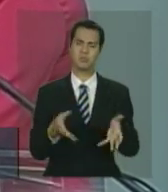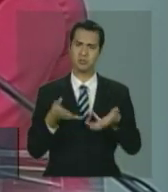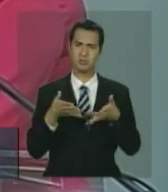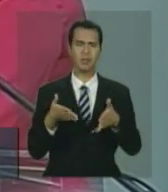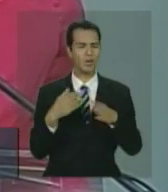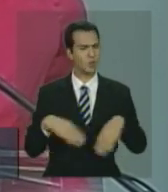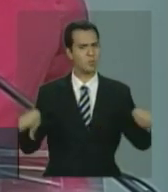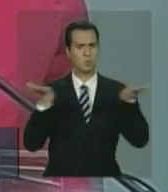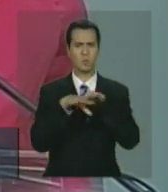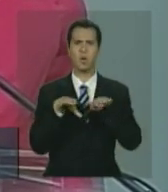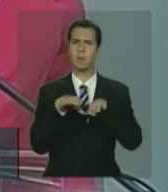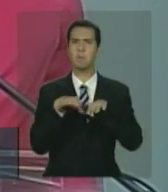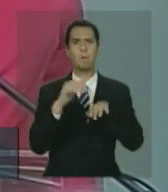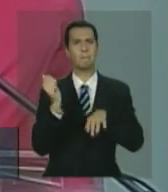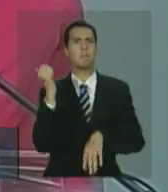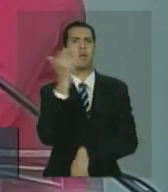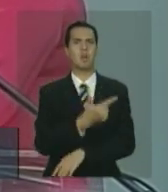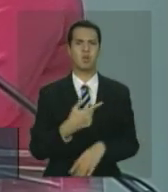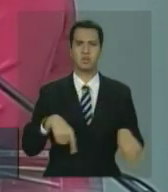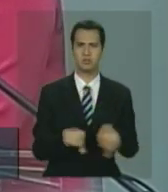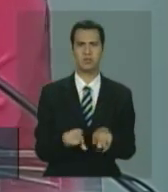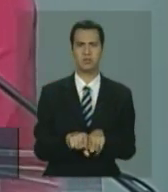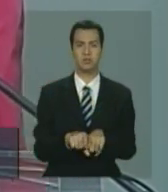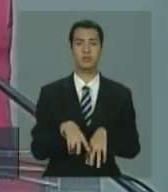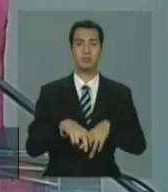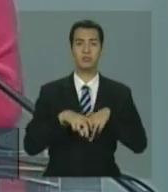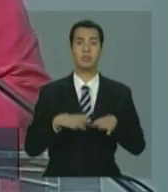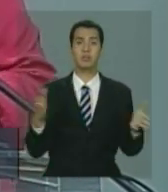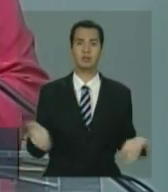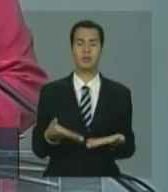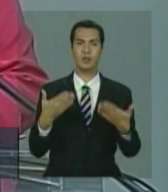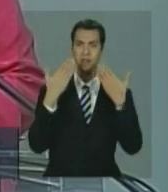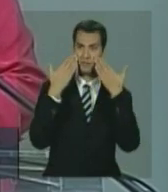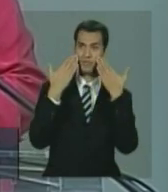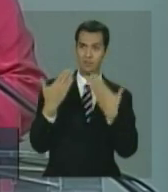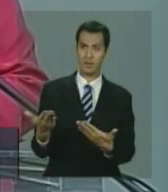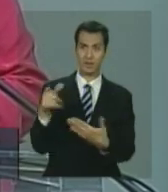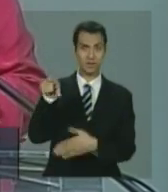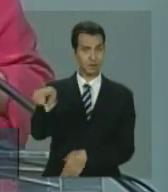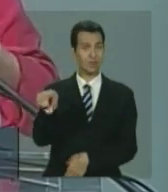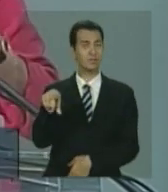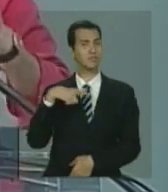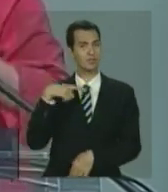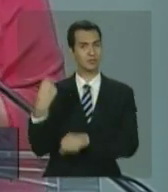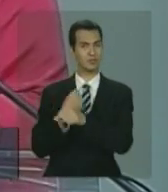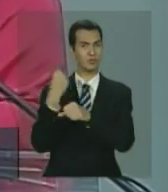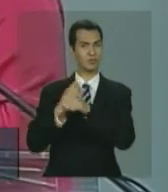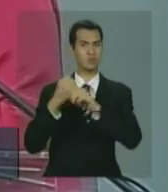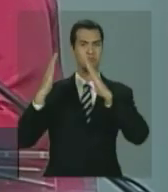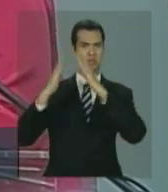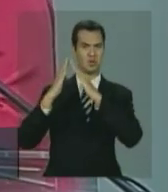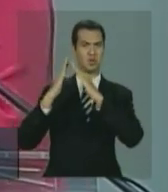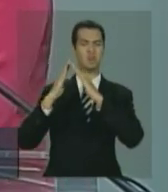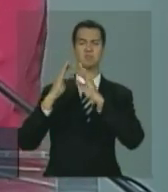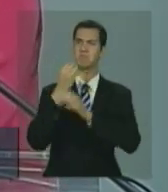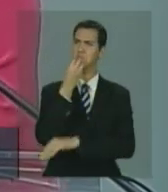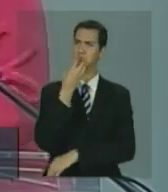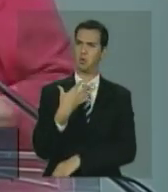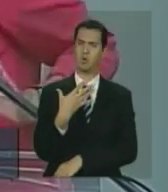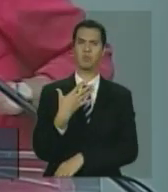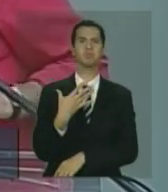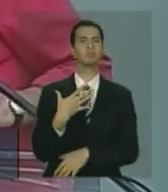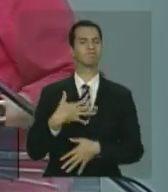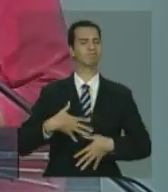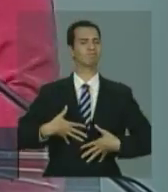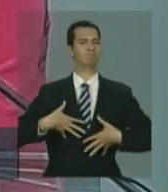Por isso que é um orgulho ver essa construção. Não por causa do cimento